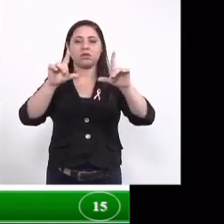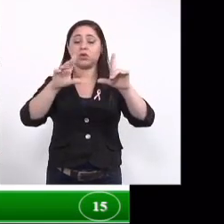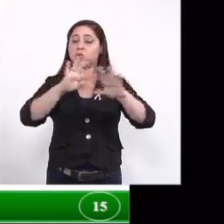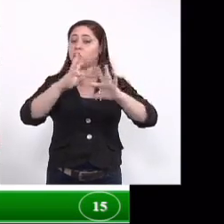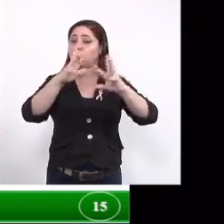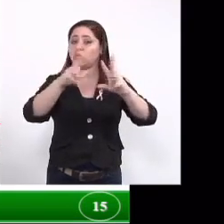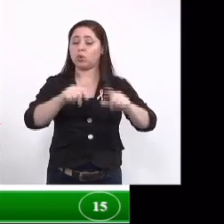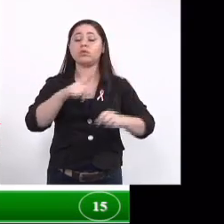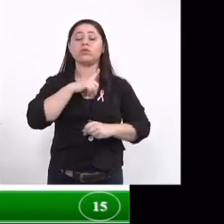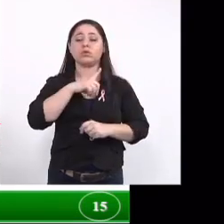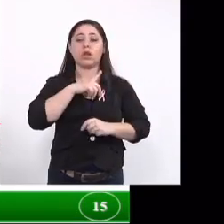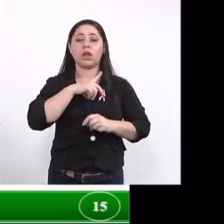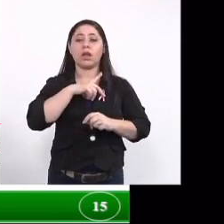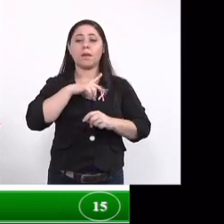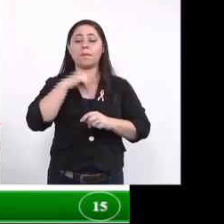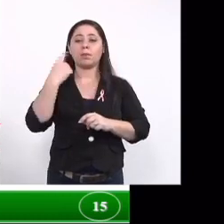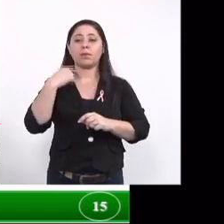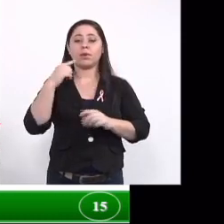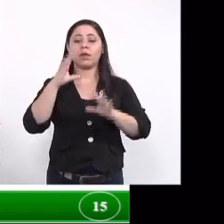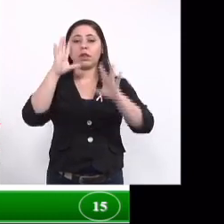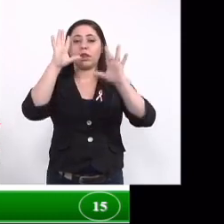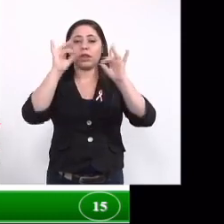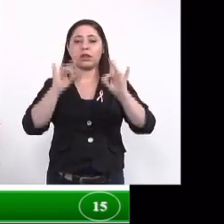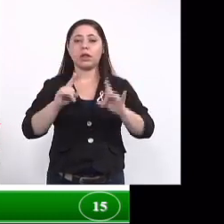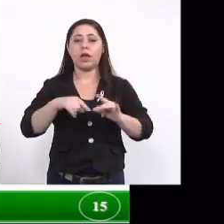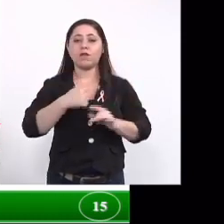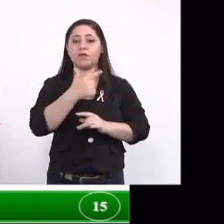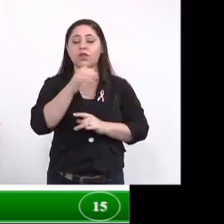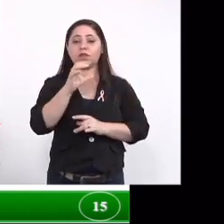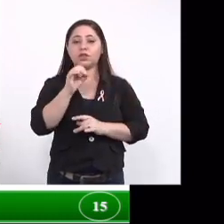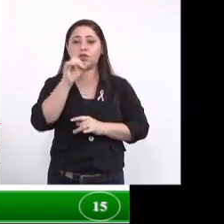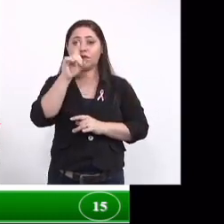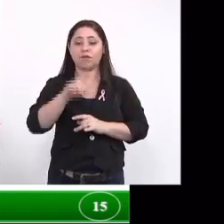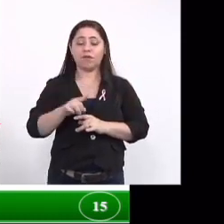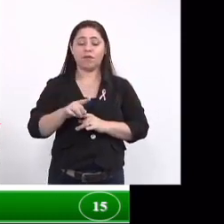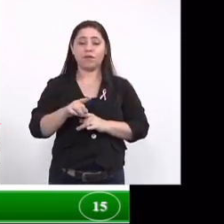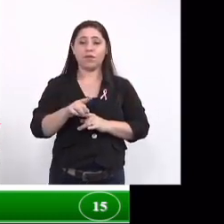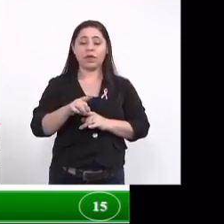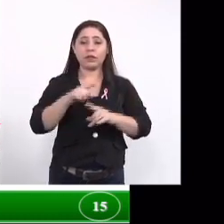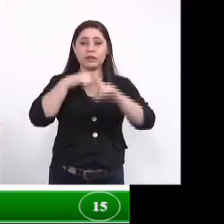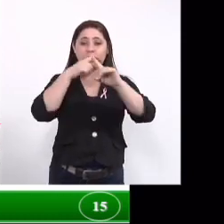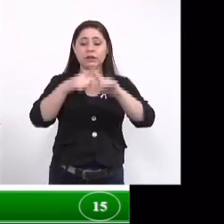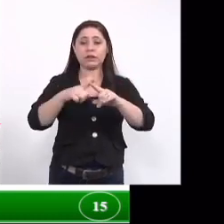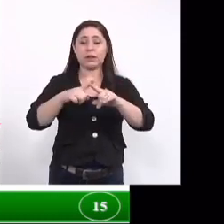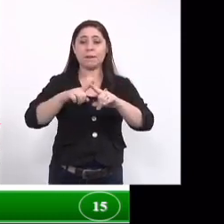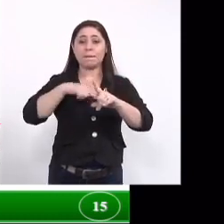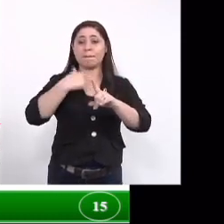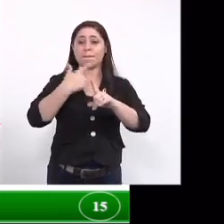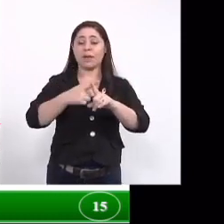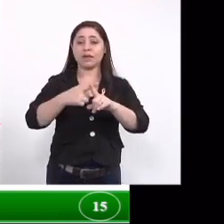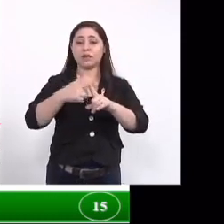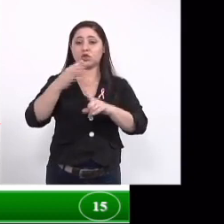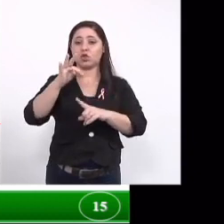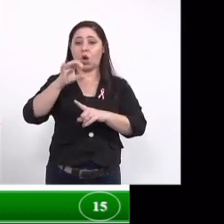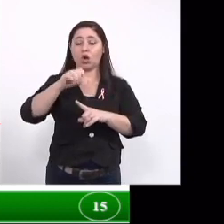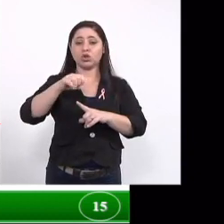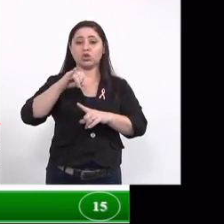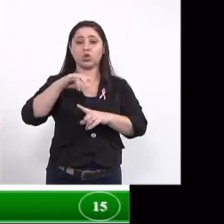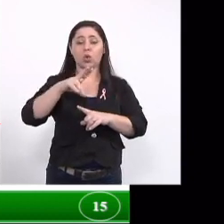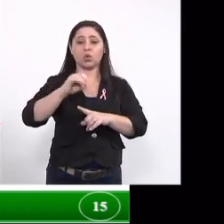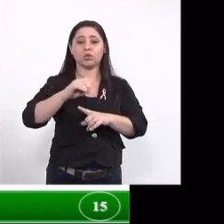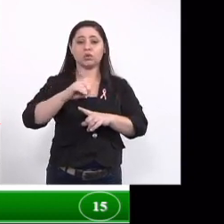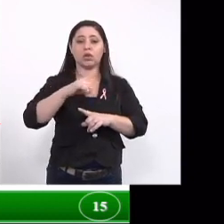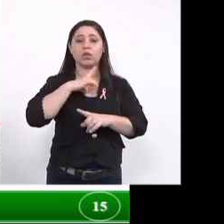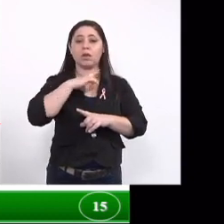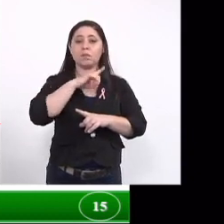atividade larvicida onde nós vimos que esse produto é 20 vezes mais tóxico do que aquele produto inicial que nós sintetizamos inicialmente onde